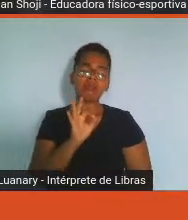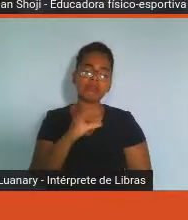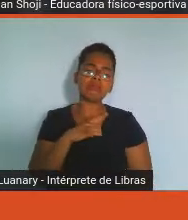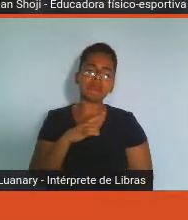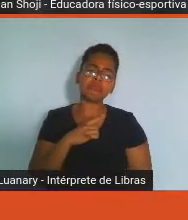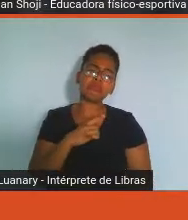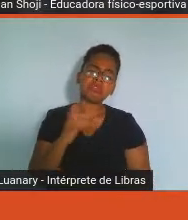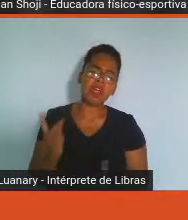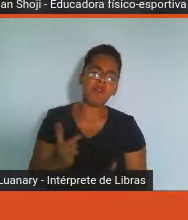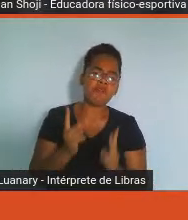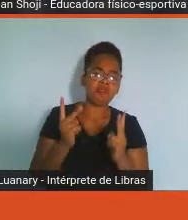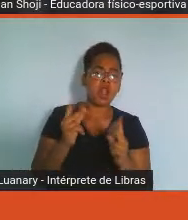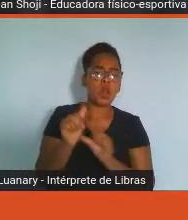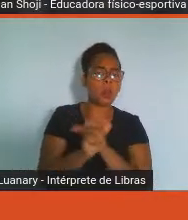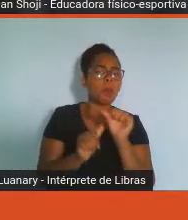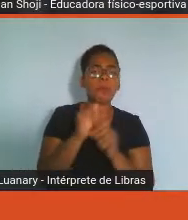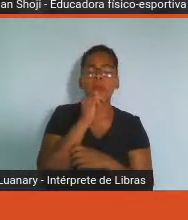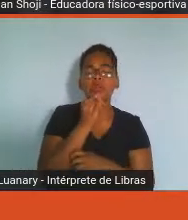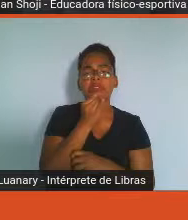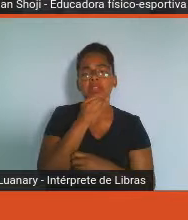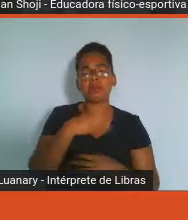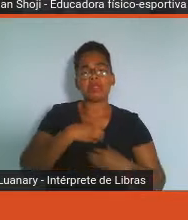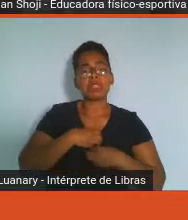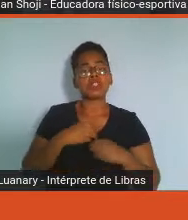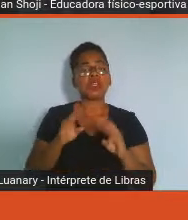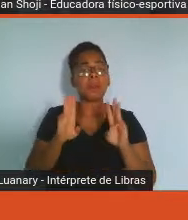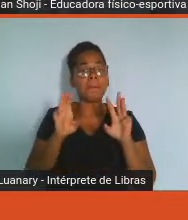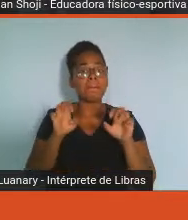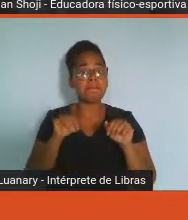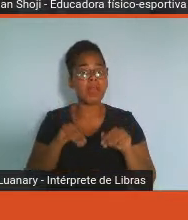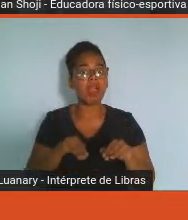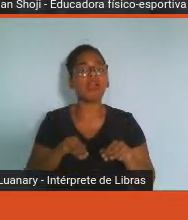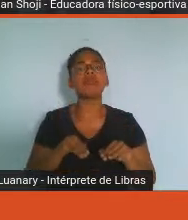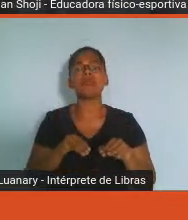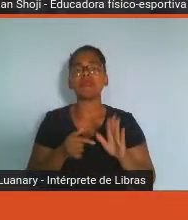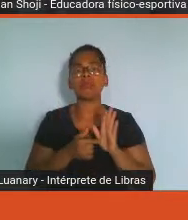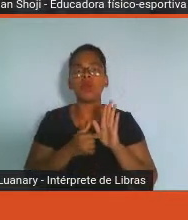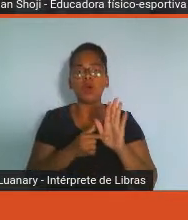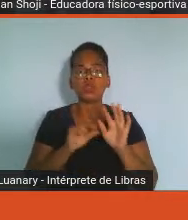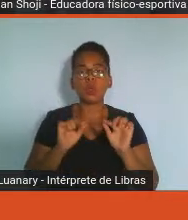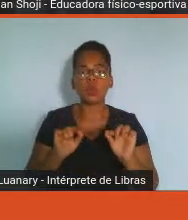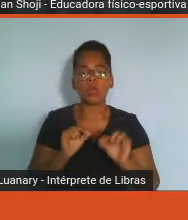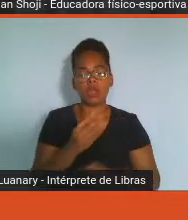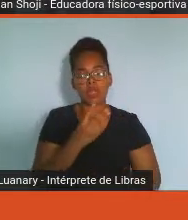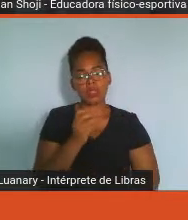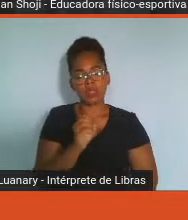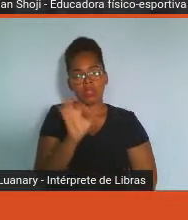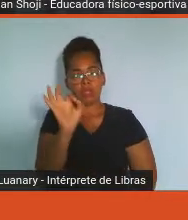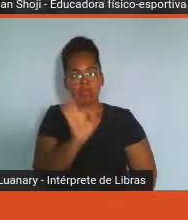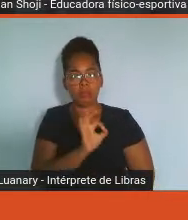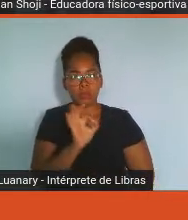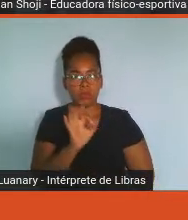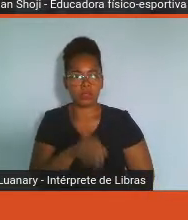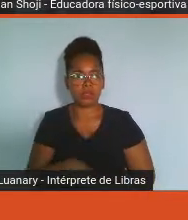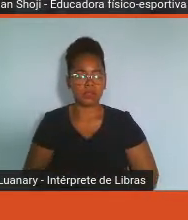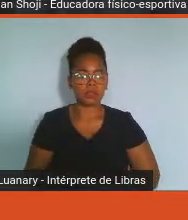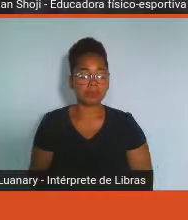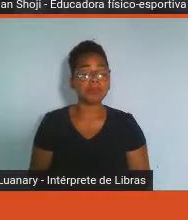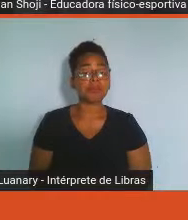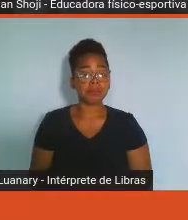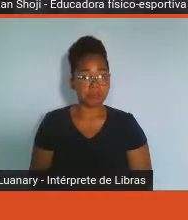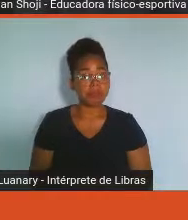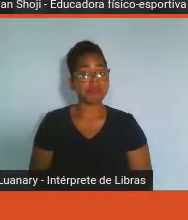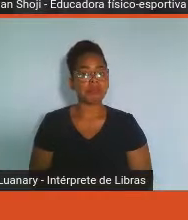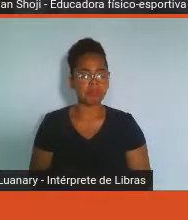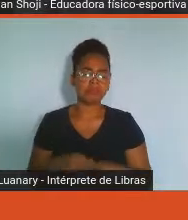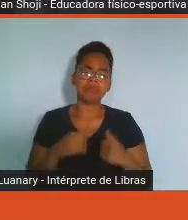de prioridade, como o bem-estar, que subiu para a segunda colocação, com 30%. Sendo assim, uma das